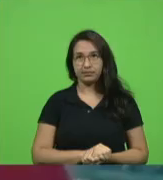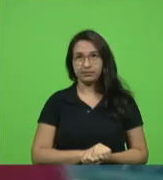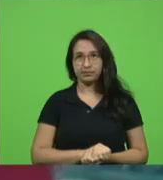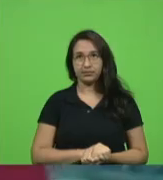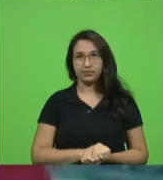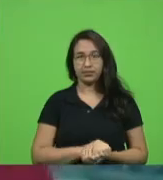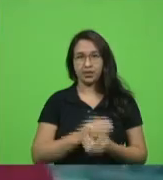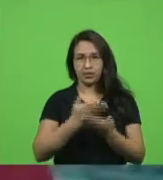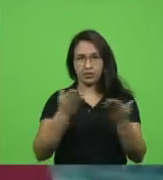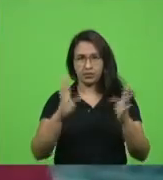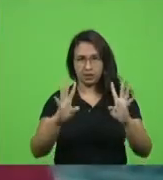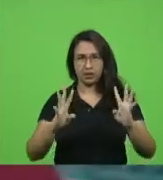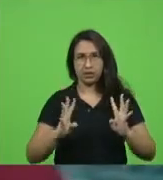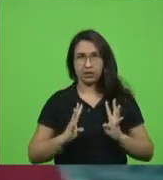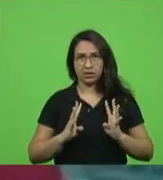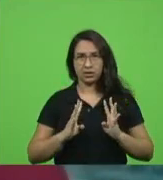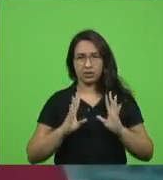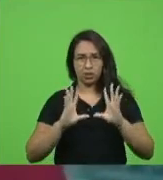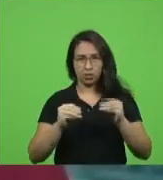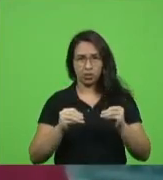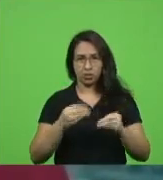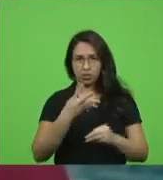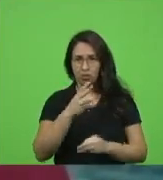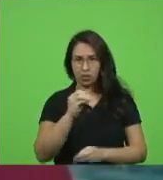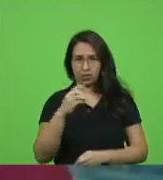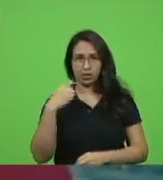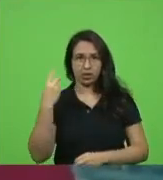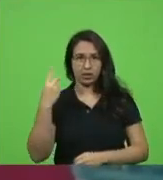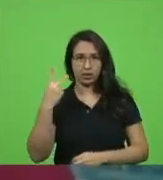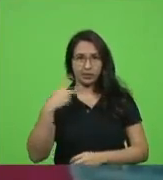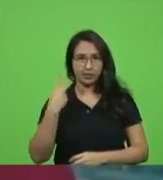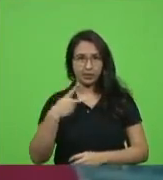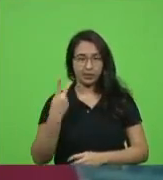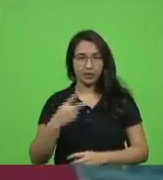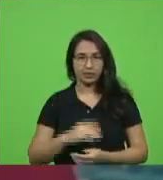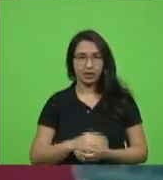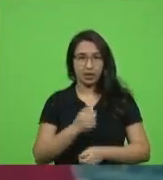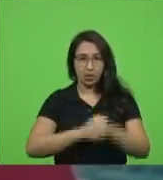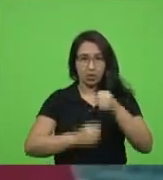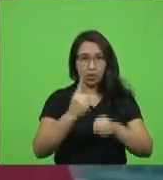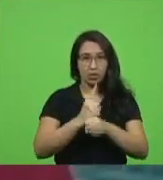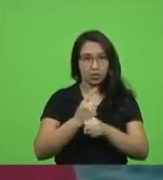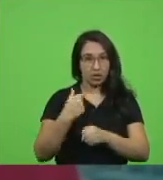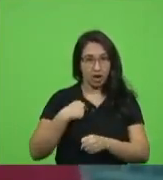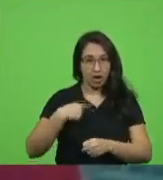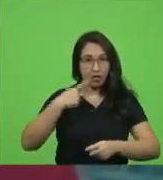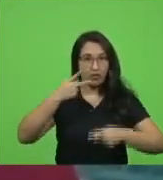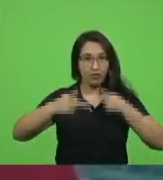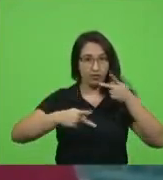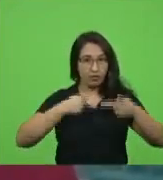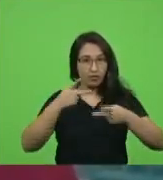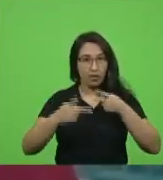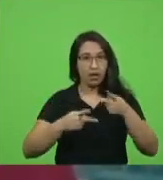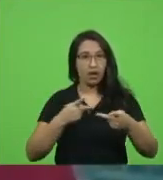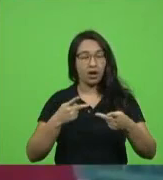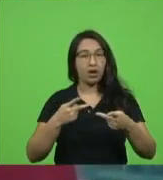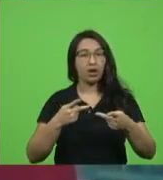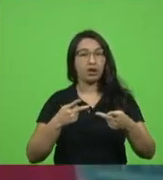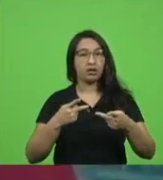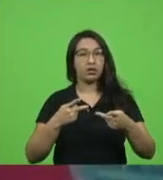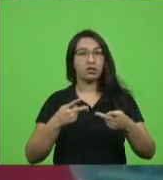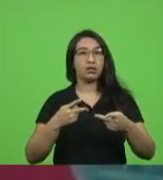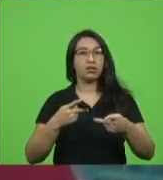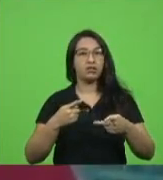todos os companheiros todos nós os 40 parlamentares que há um ano atrás quando eu falava desse caos e eu tenho os meus discursos para